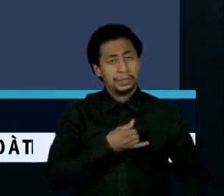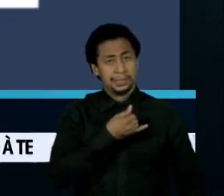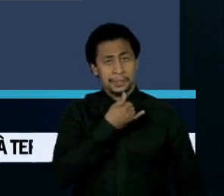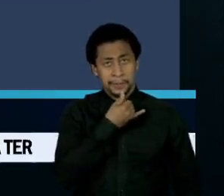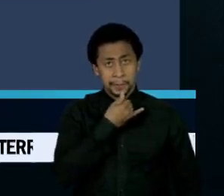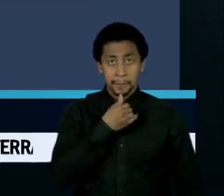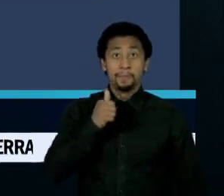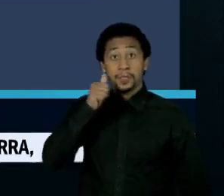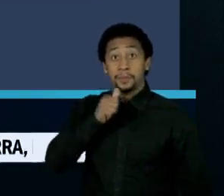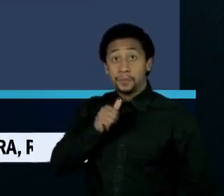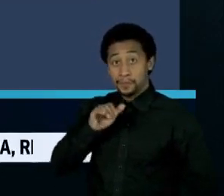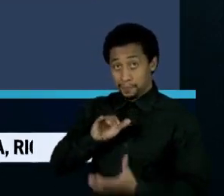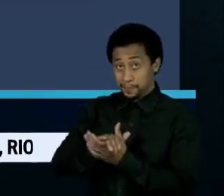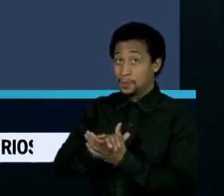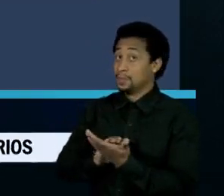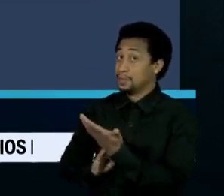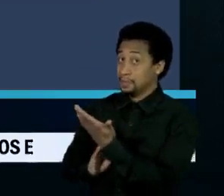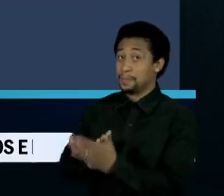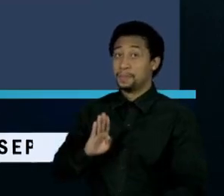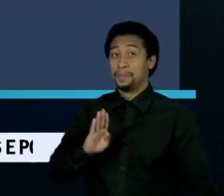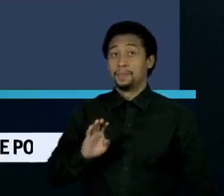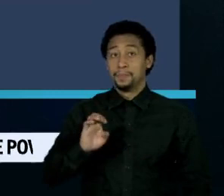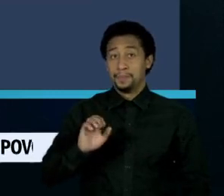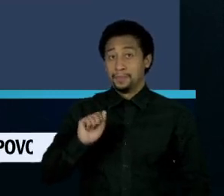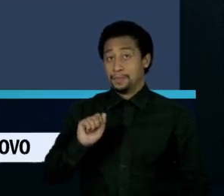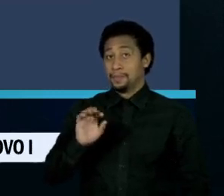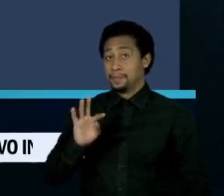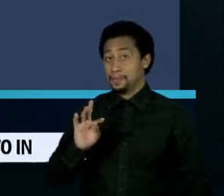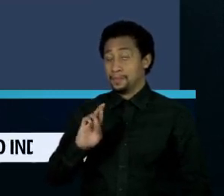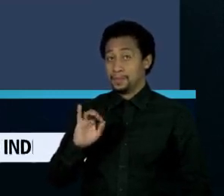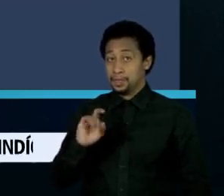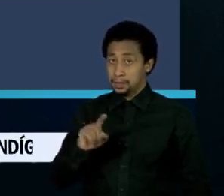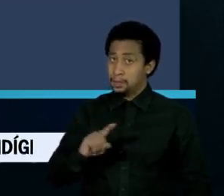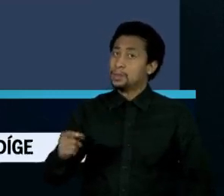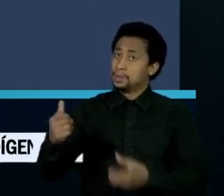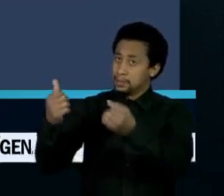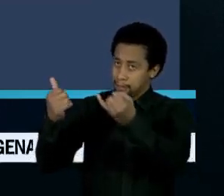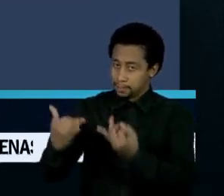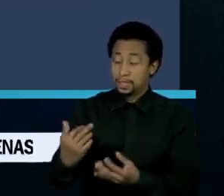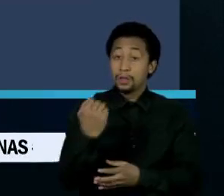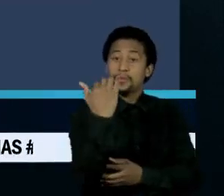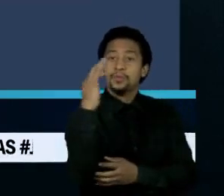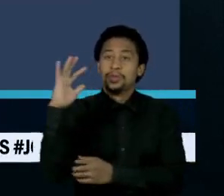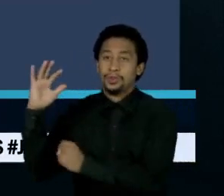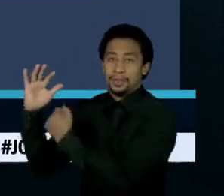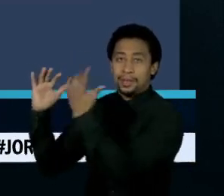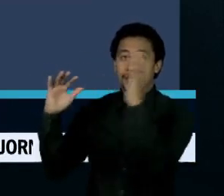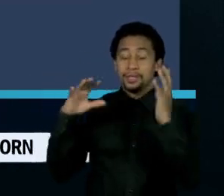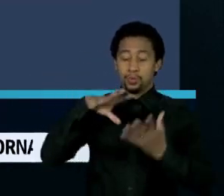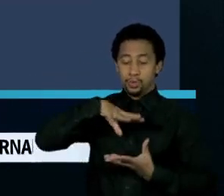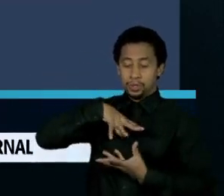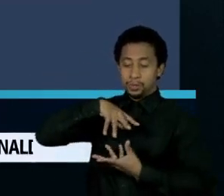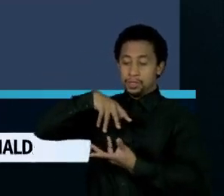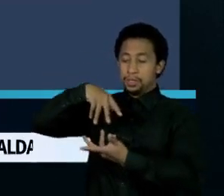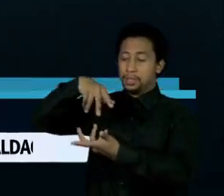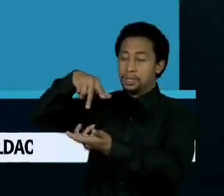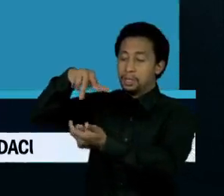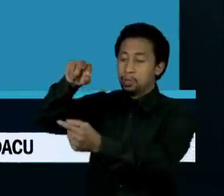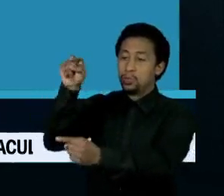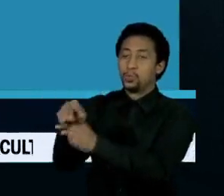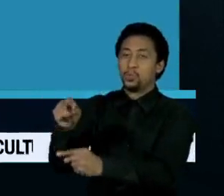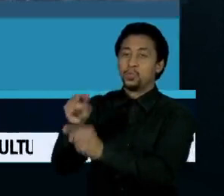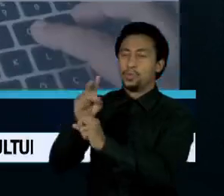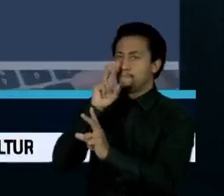Matos, escreveu em uma rede social que agora que o espírito dele passeia na floresta, a força é maior.